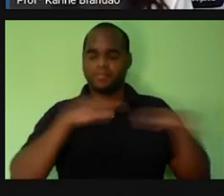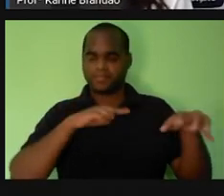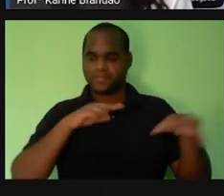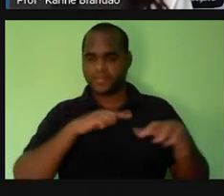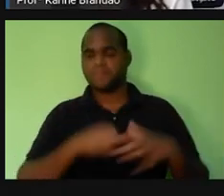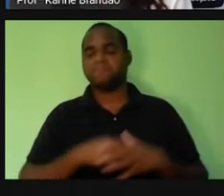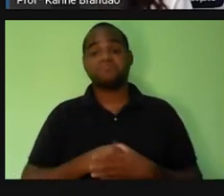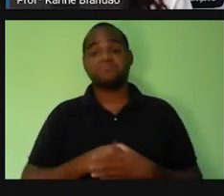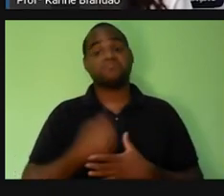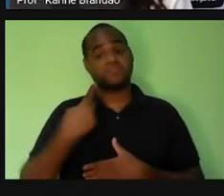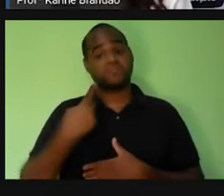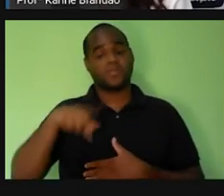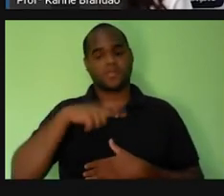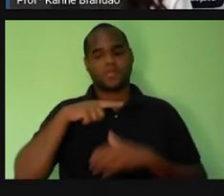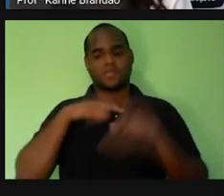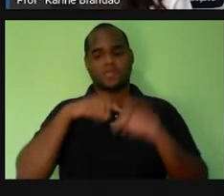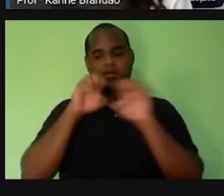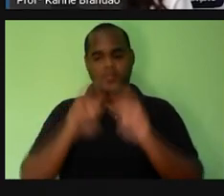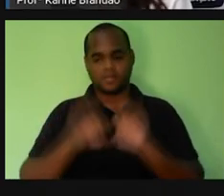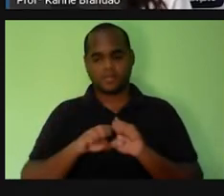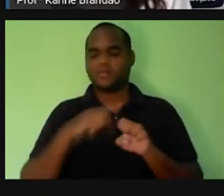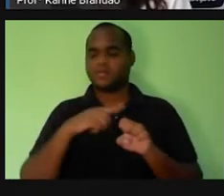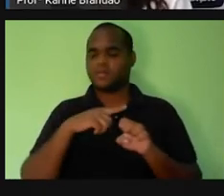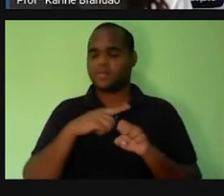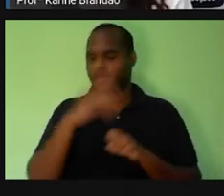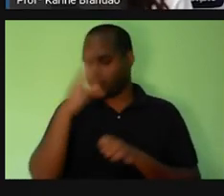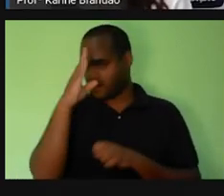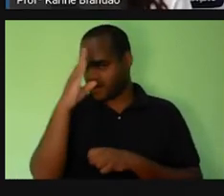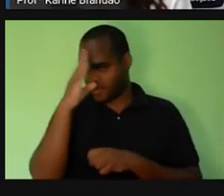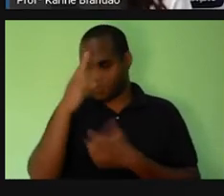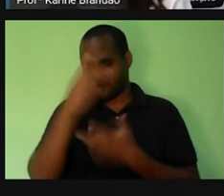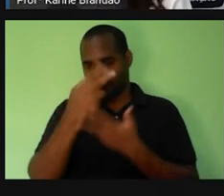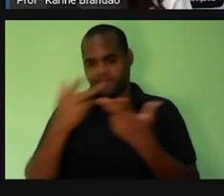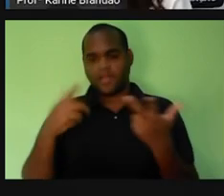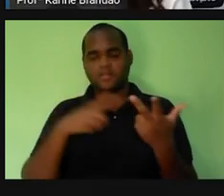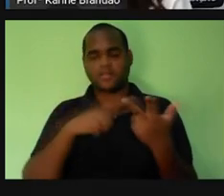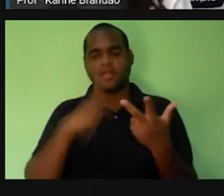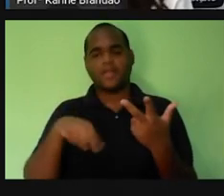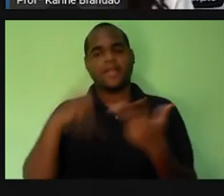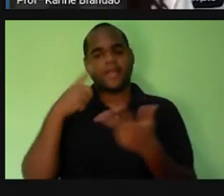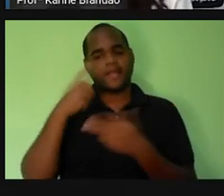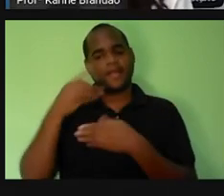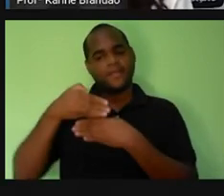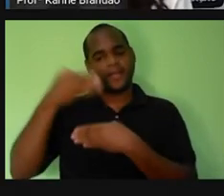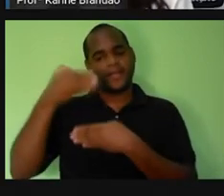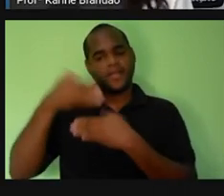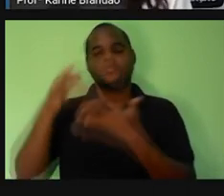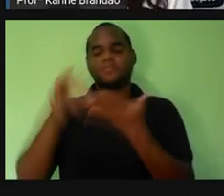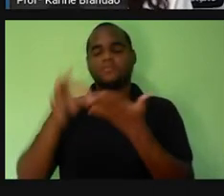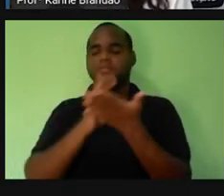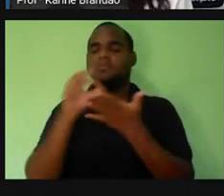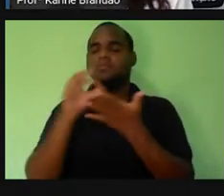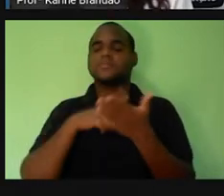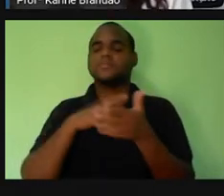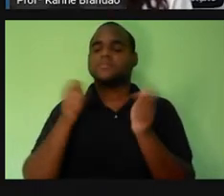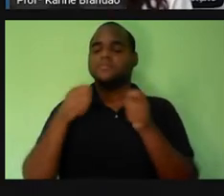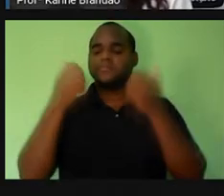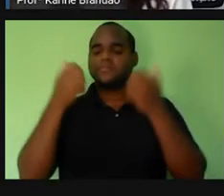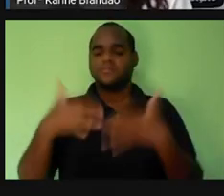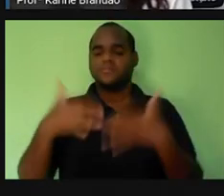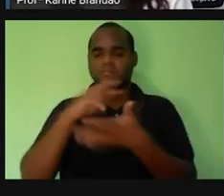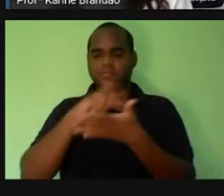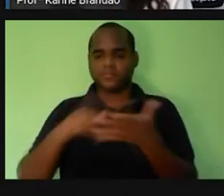nós temos também estruturas exclusivas para os vegetais, como uma parede celular feita de celulose. Isso é